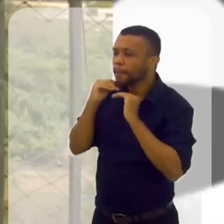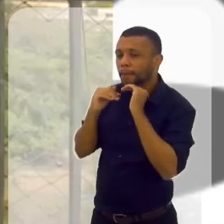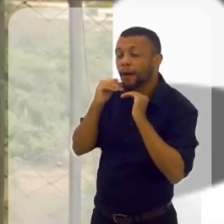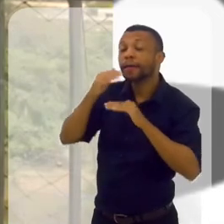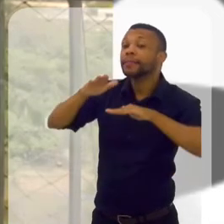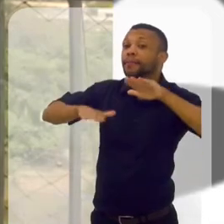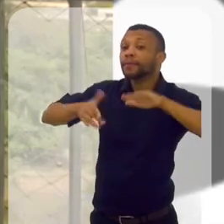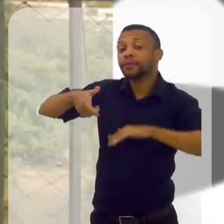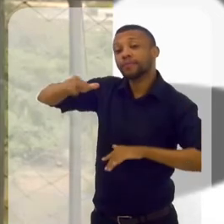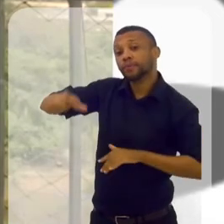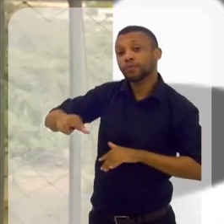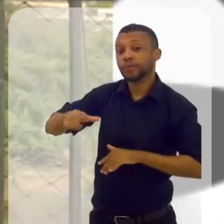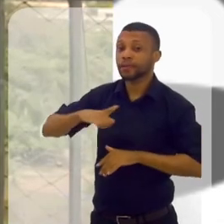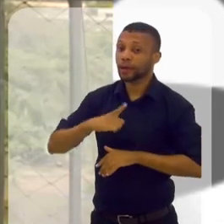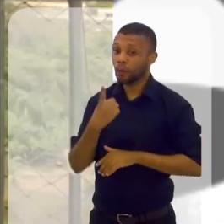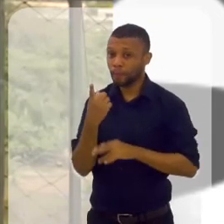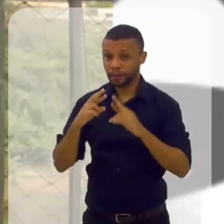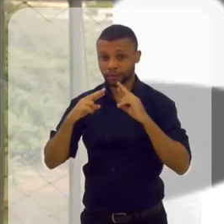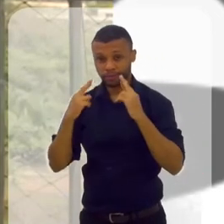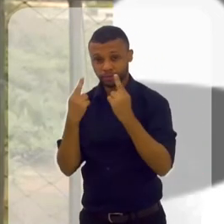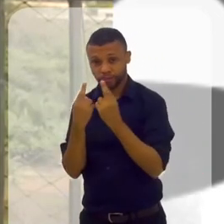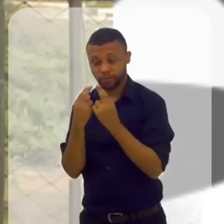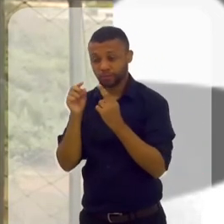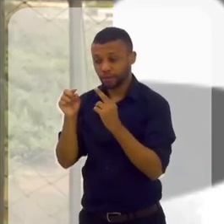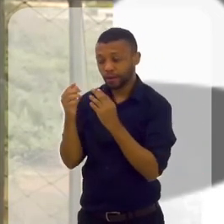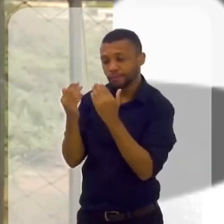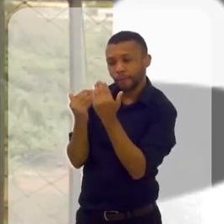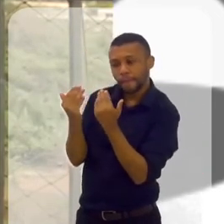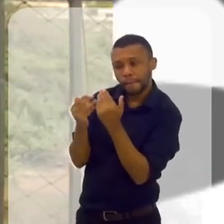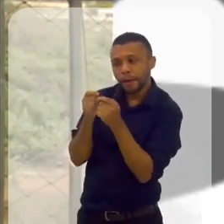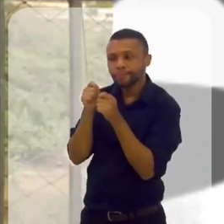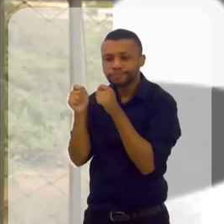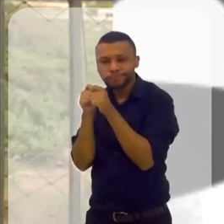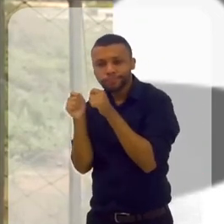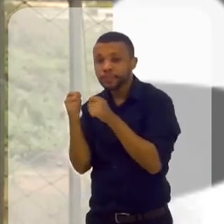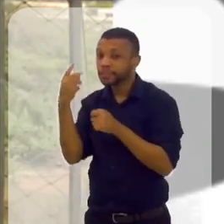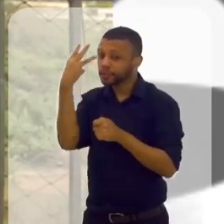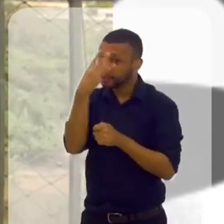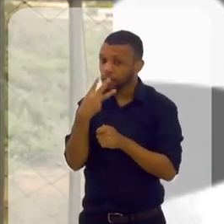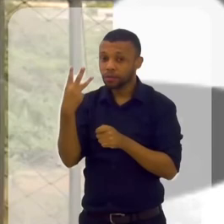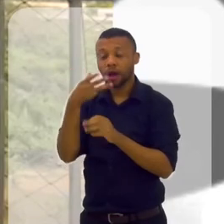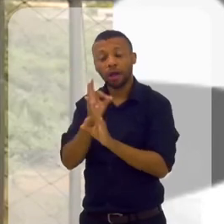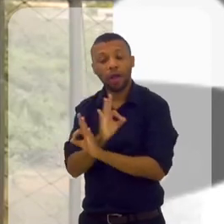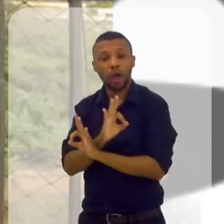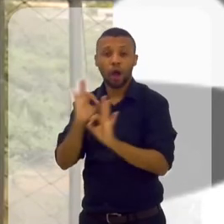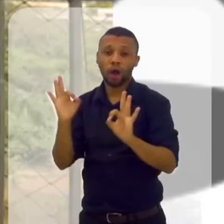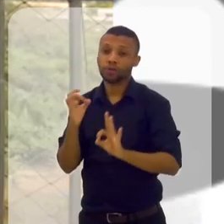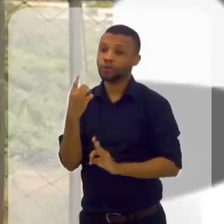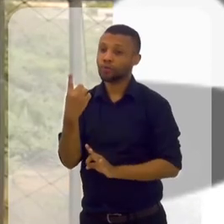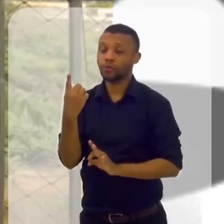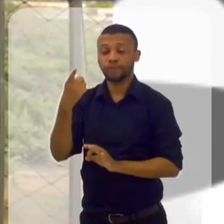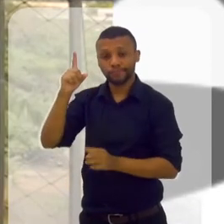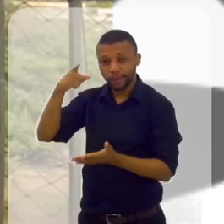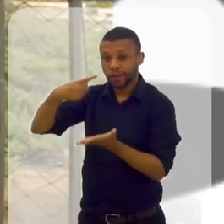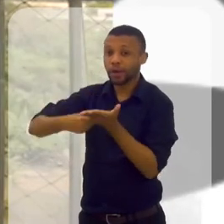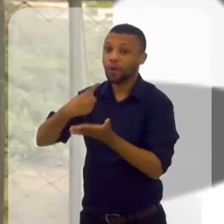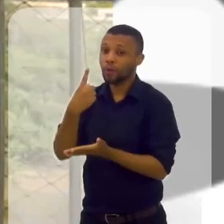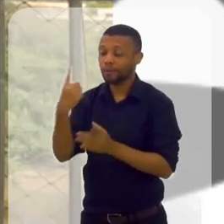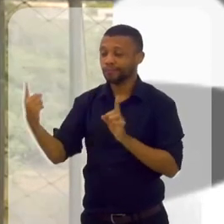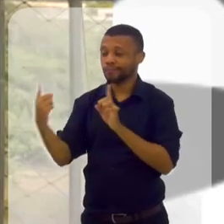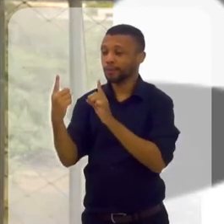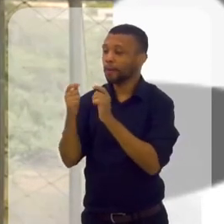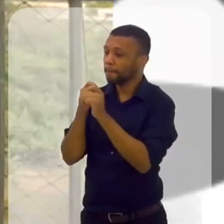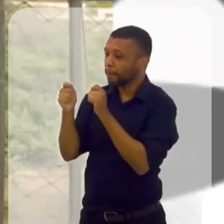horas, vai depender da pessoa. Tem pessoas que fazem uma sessão de três horas e um retorno e tá top, que foi o meu caso. Eu fiz uma